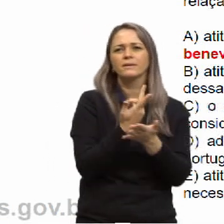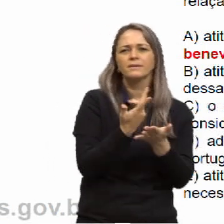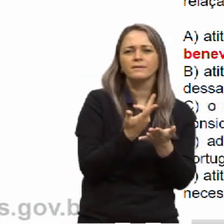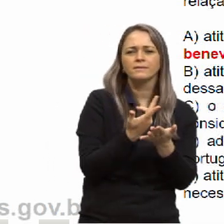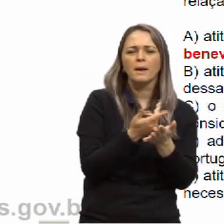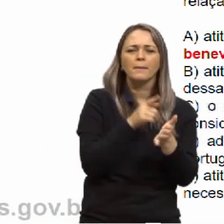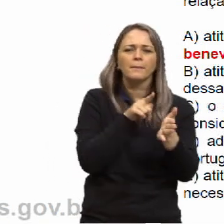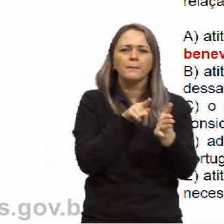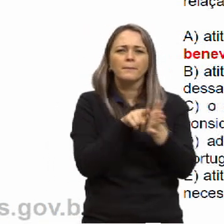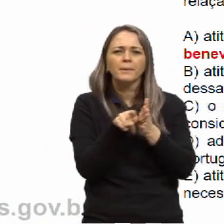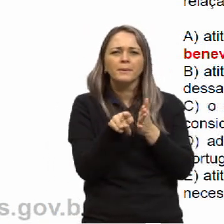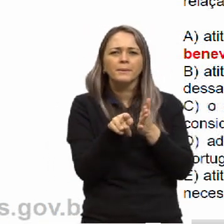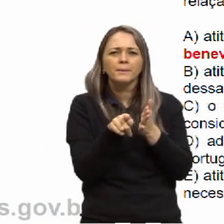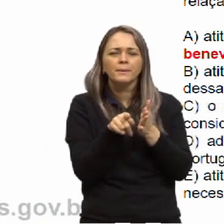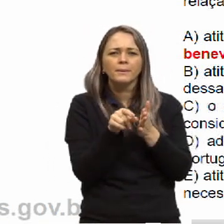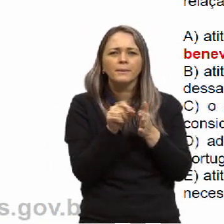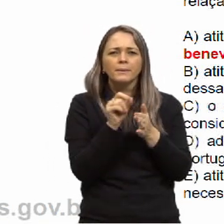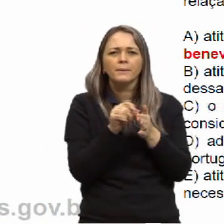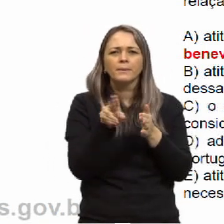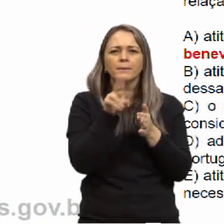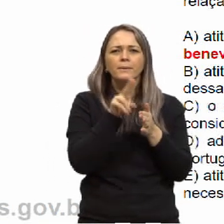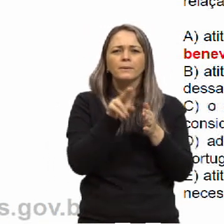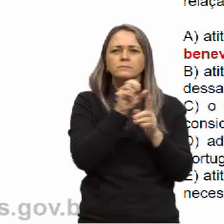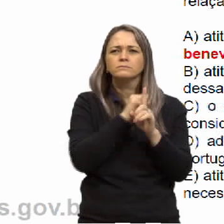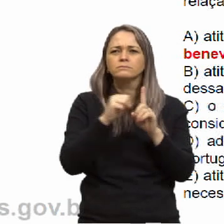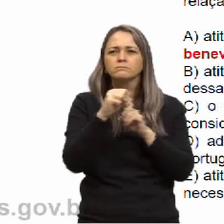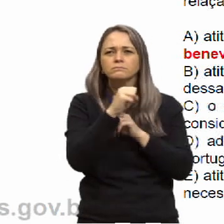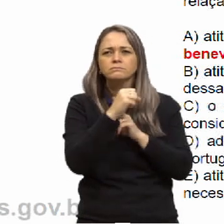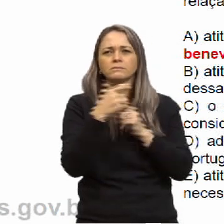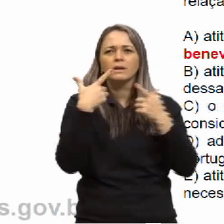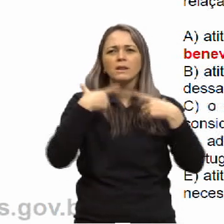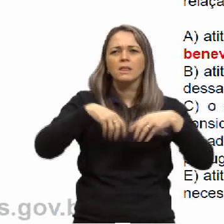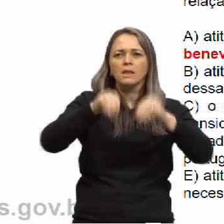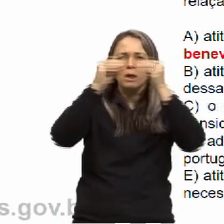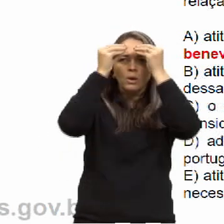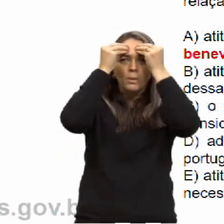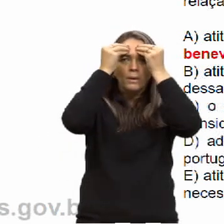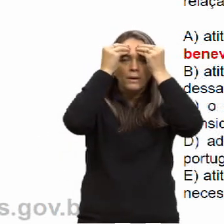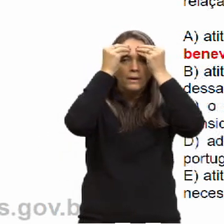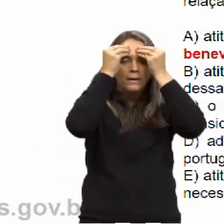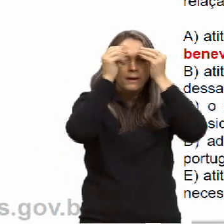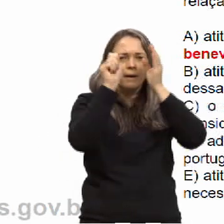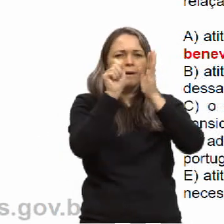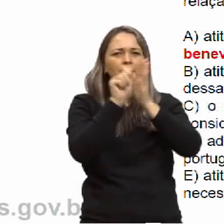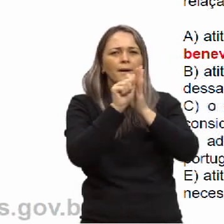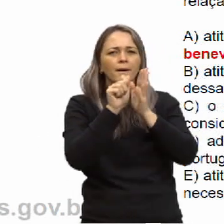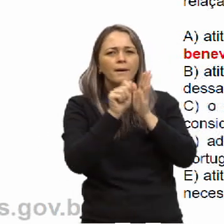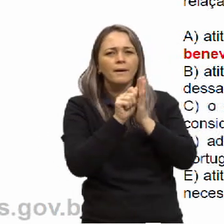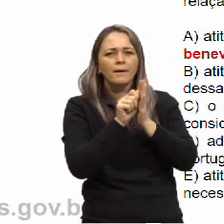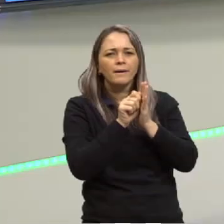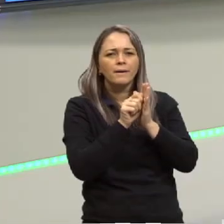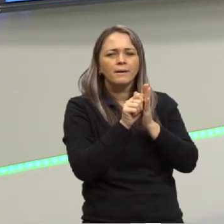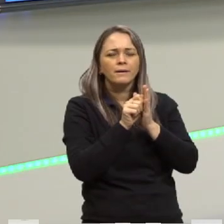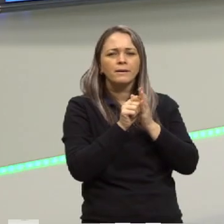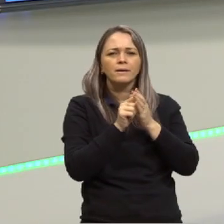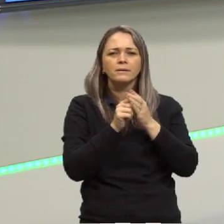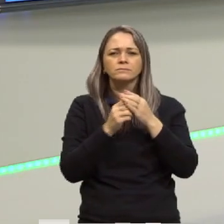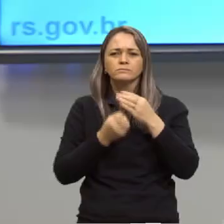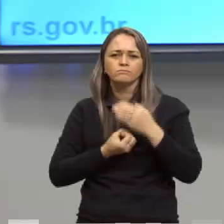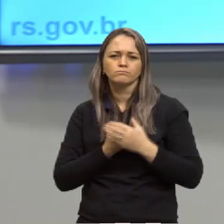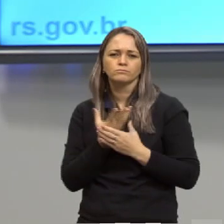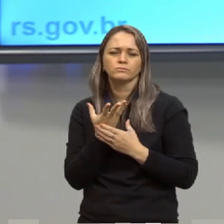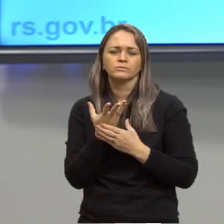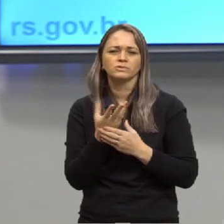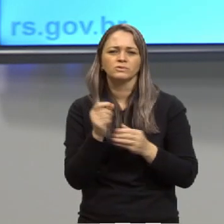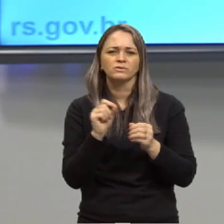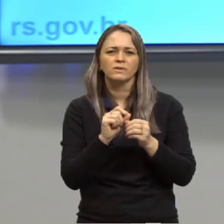me pergunta sobre usos sociais da linguagem na letra A fala de atitude crítica do autor quanto